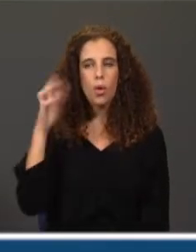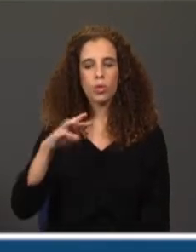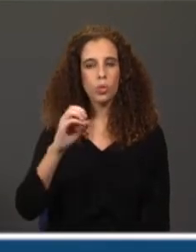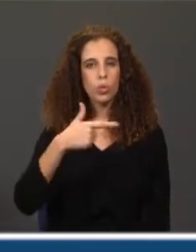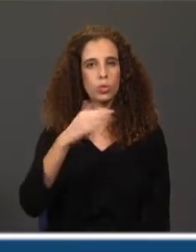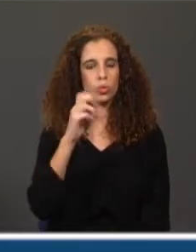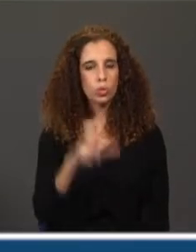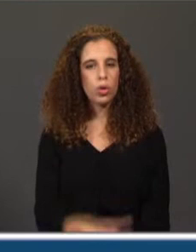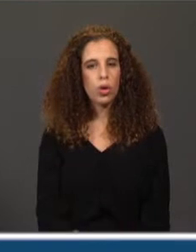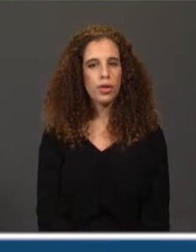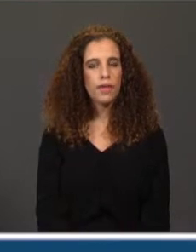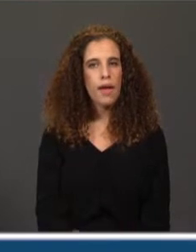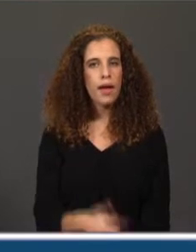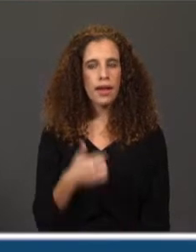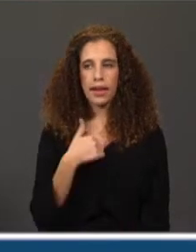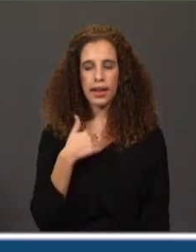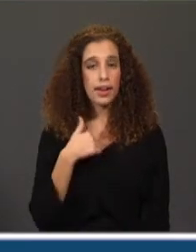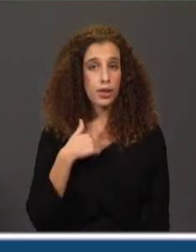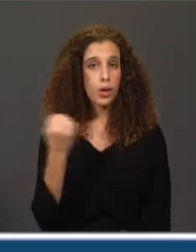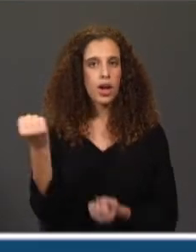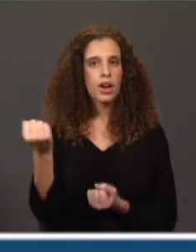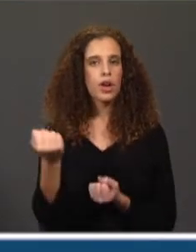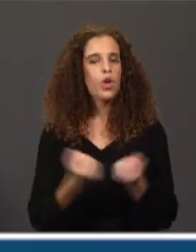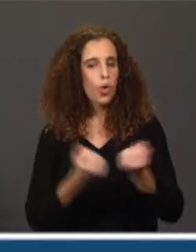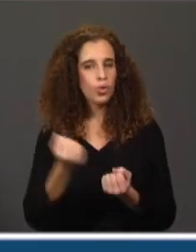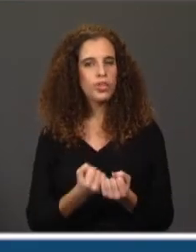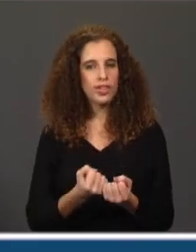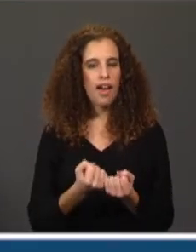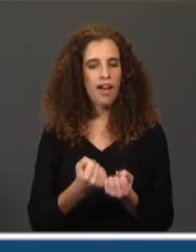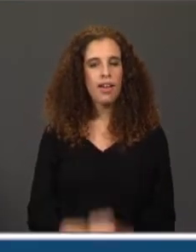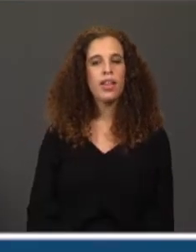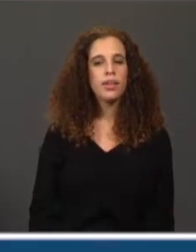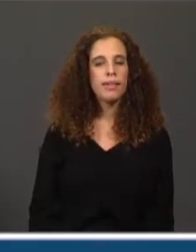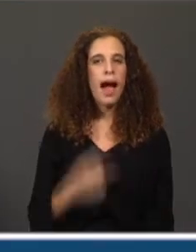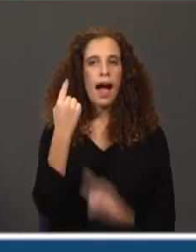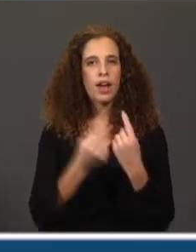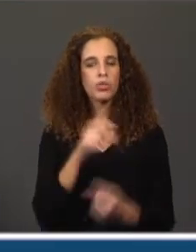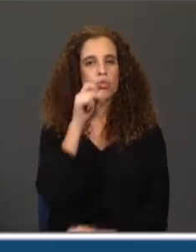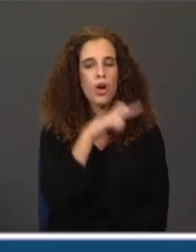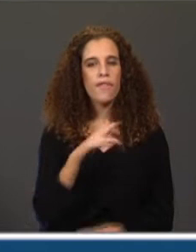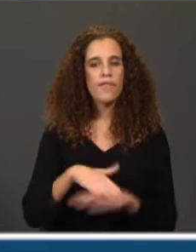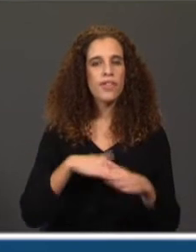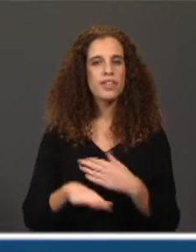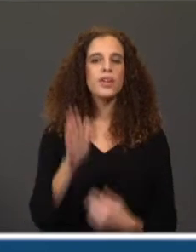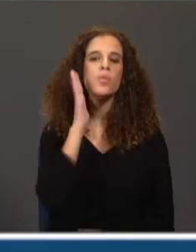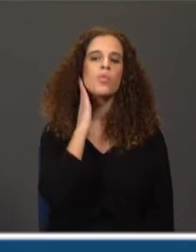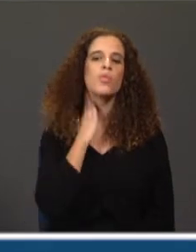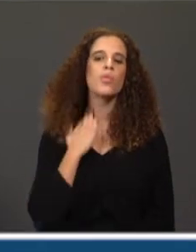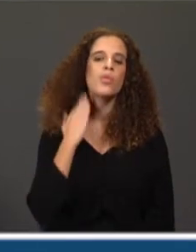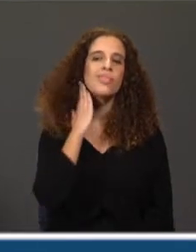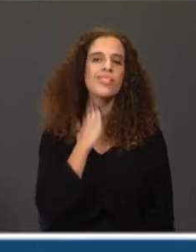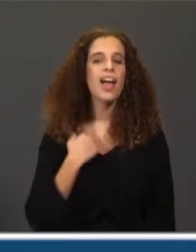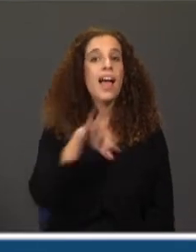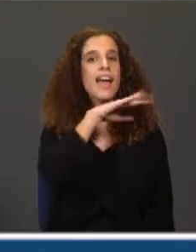de forma que não havia dúvidas de ser eu quem conduzia o automóvel. De vez em quando, meu avô fazia-me uma festa no pescoço. É